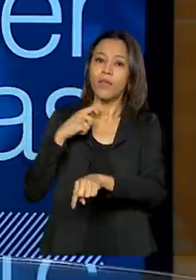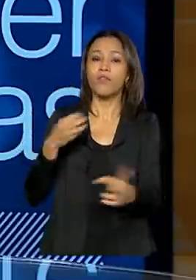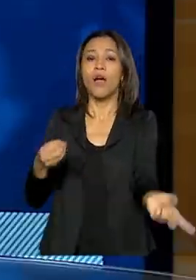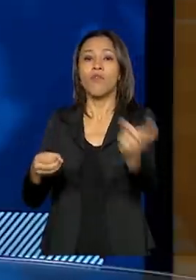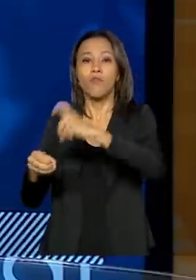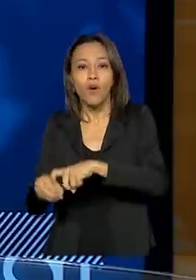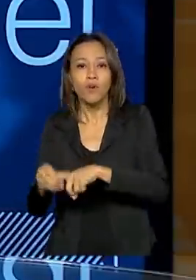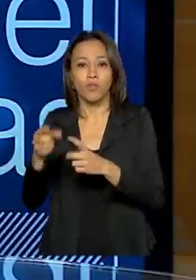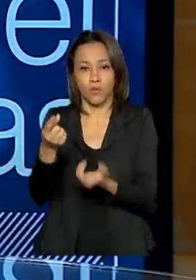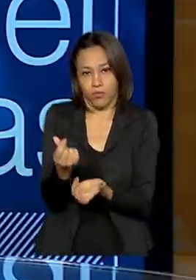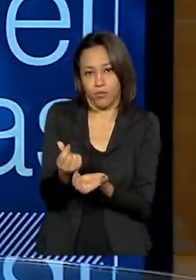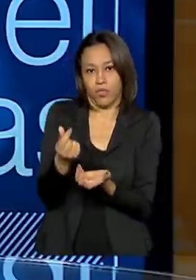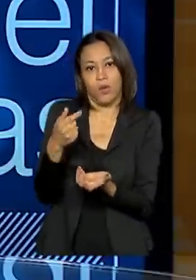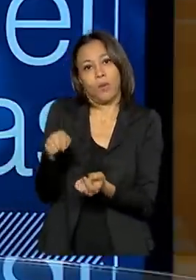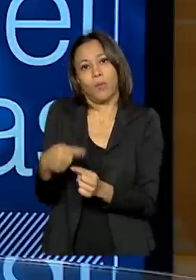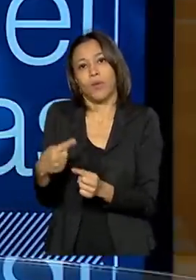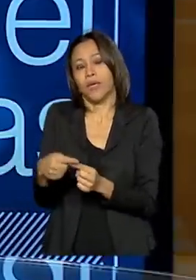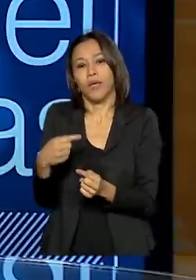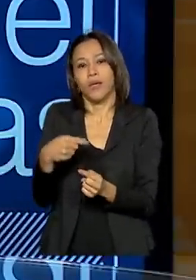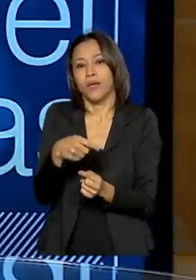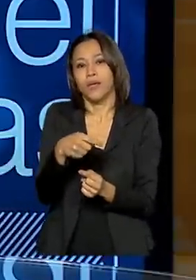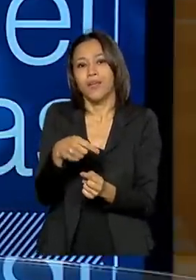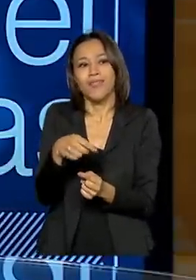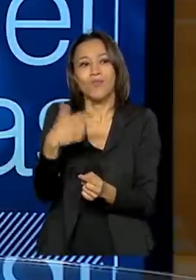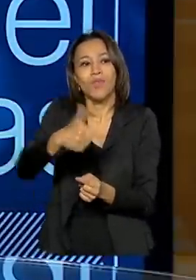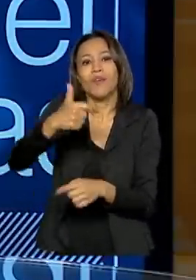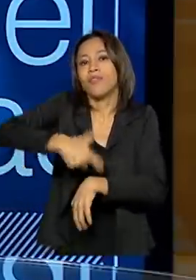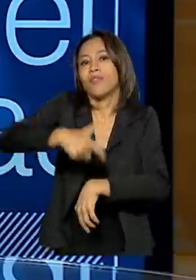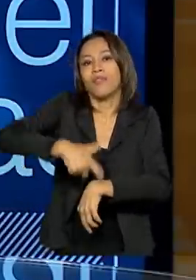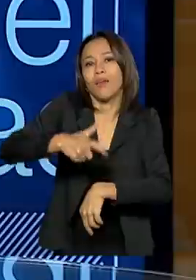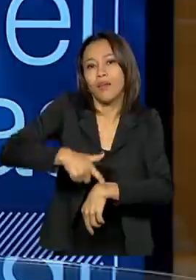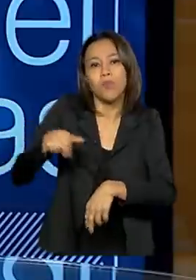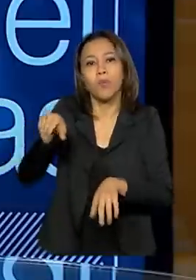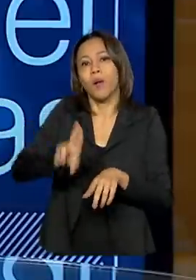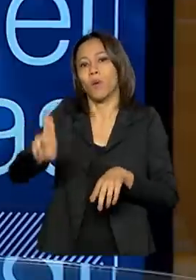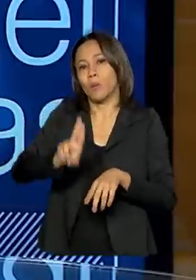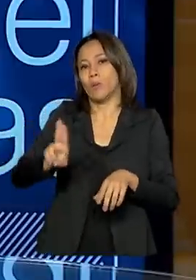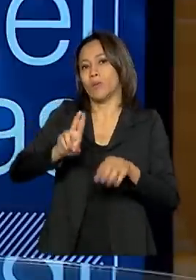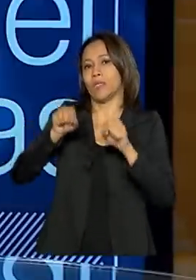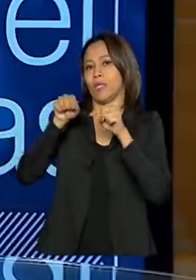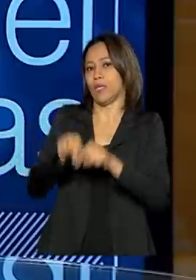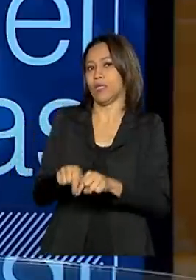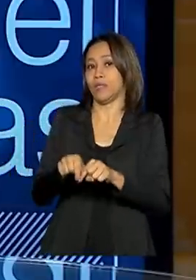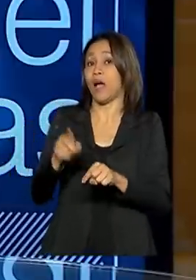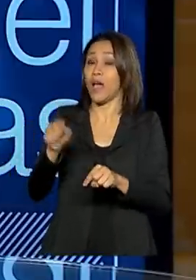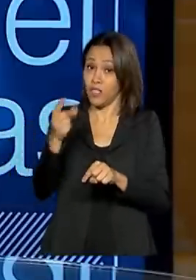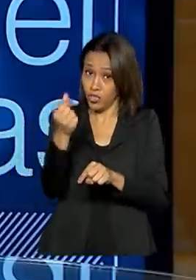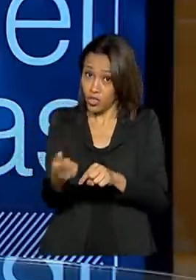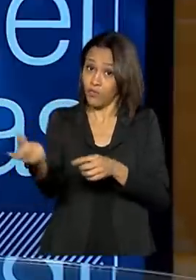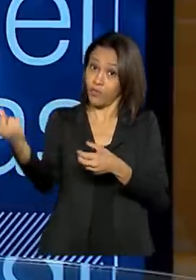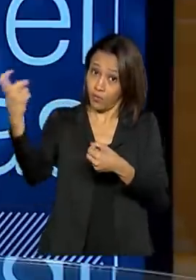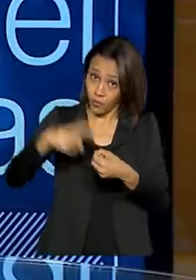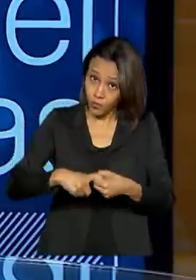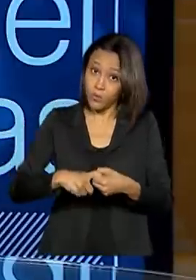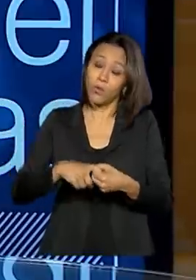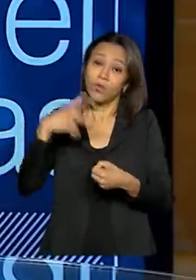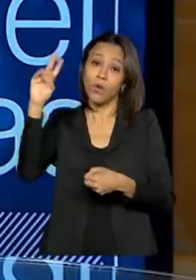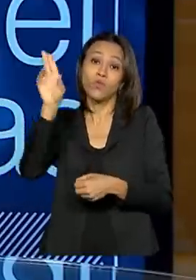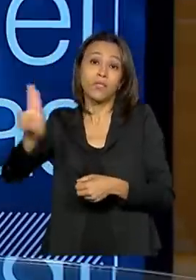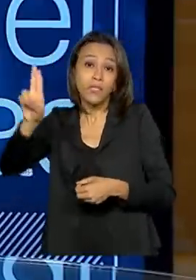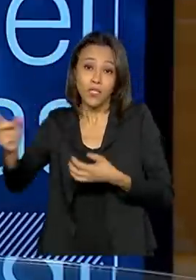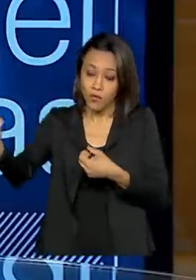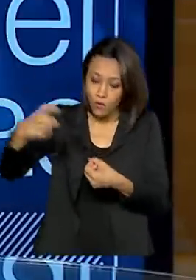recurso até, porque ele não conseguiu, não houve tempo orçamentário suficiente. destinação para a Federal Fluminense. Aí foi devolvido o recurso e nós